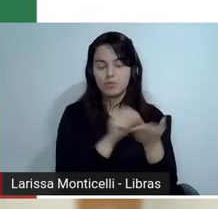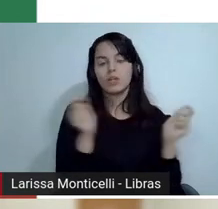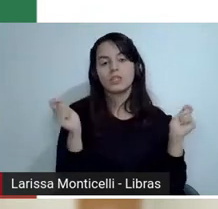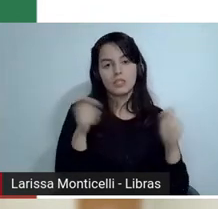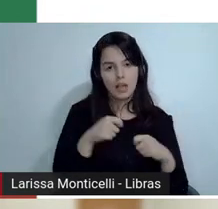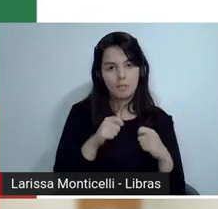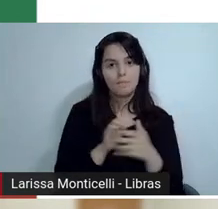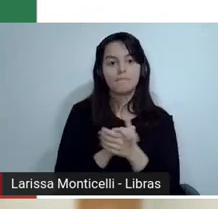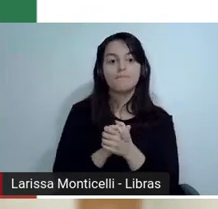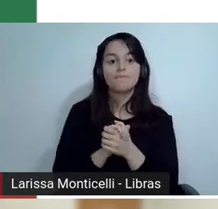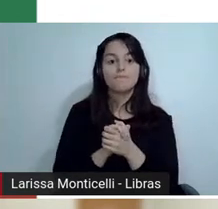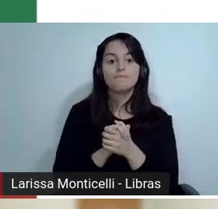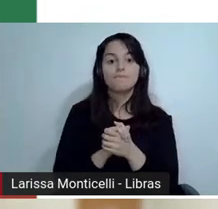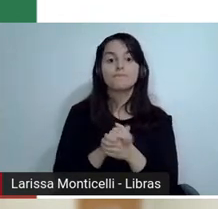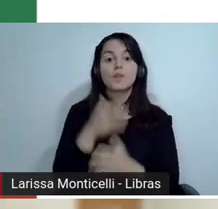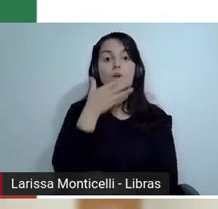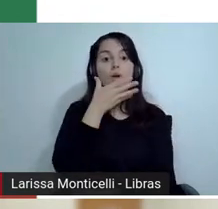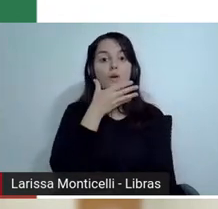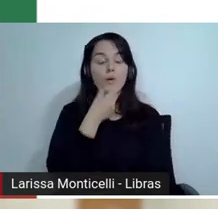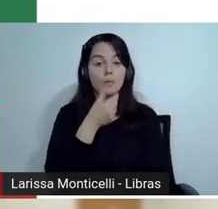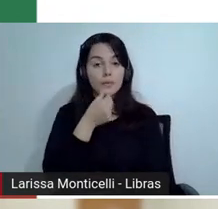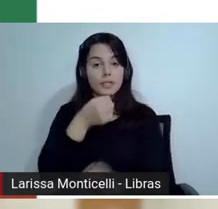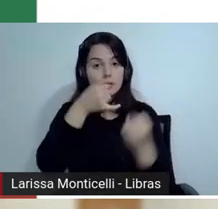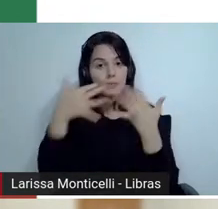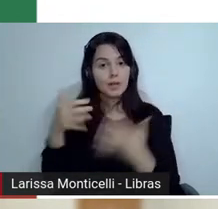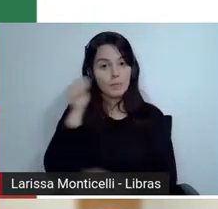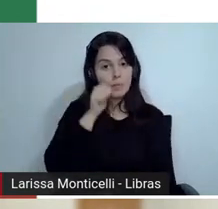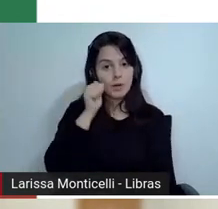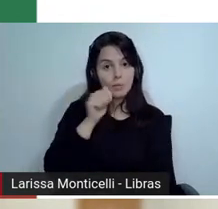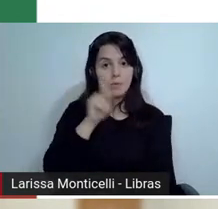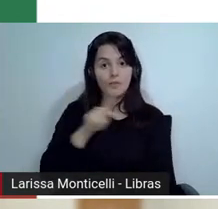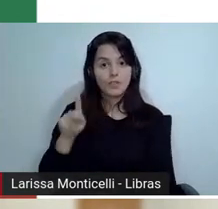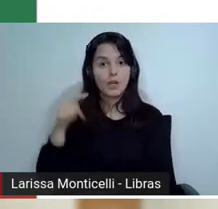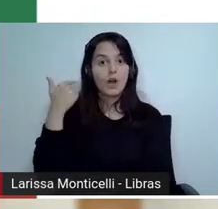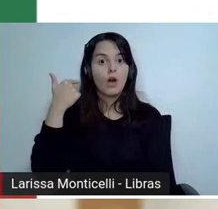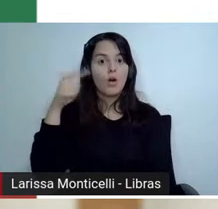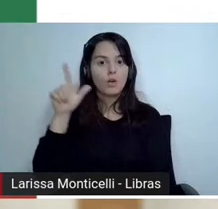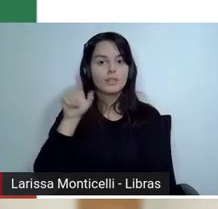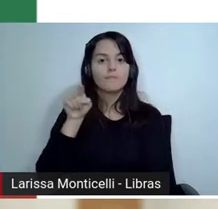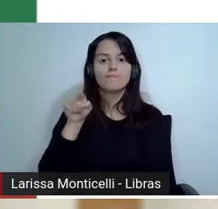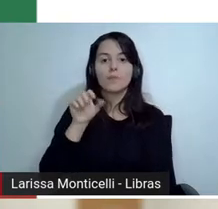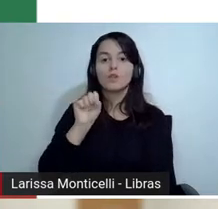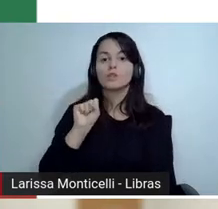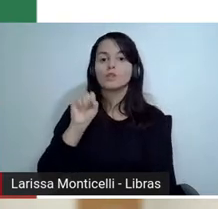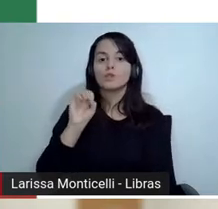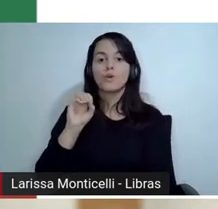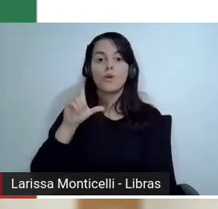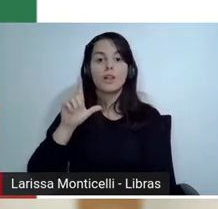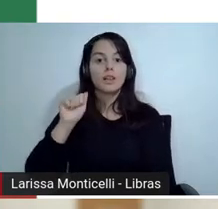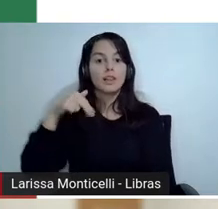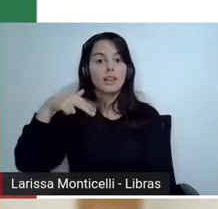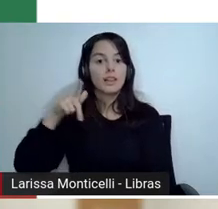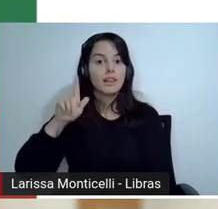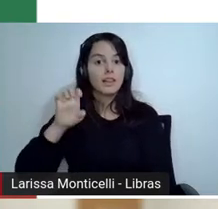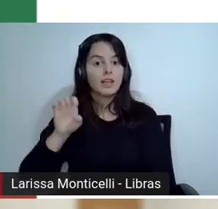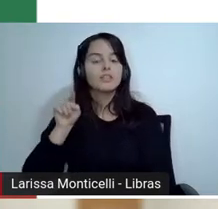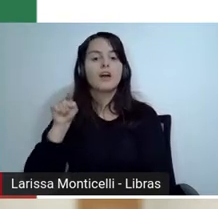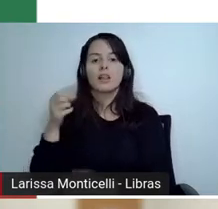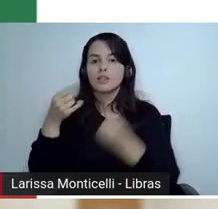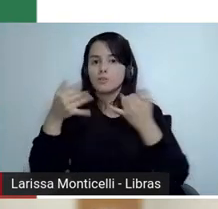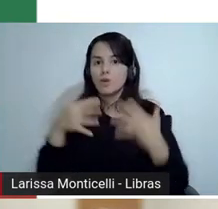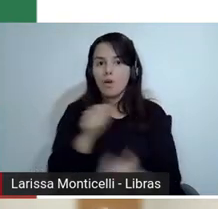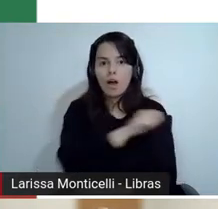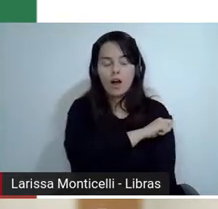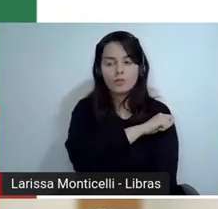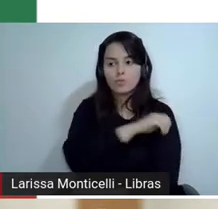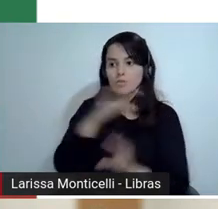atividades, se envolveram na aula. Conta aí, professora Solange, o que que mais da notícia chamou atenção,